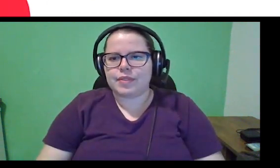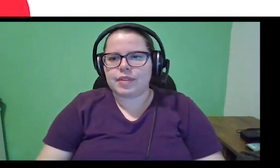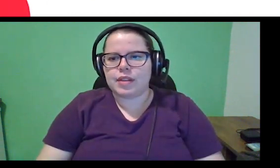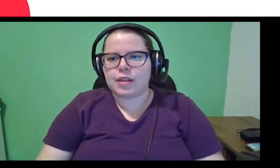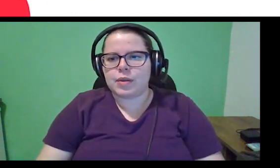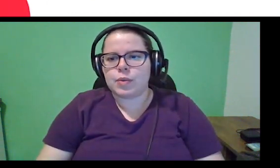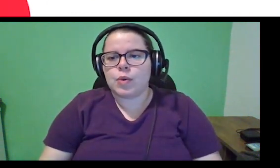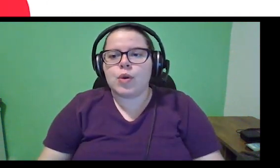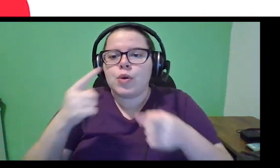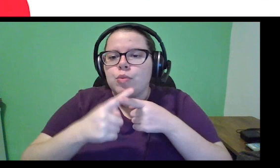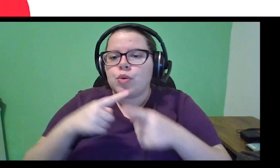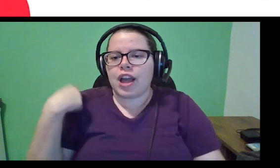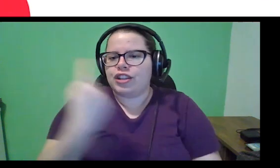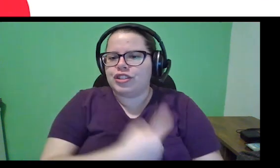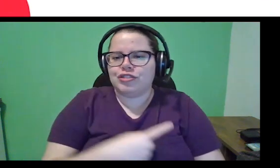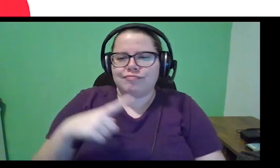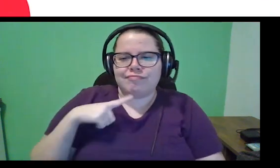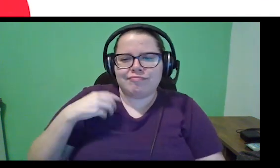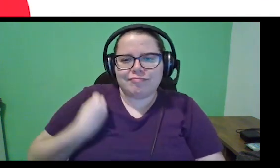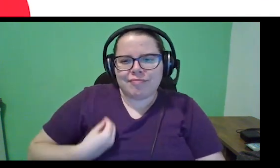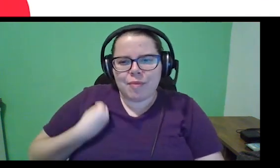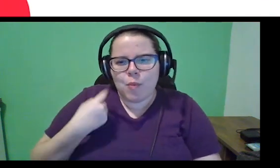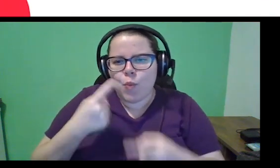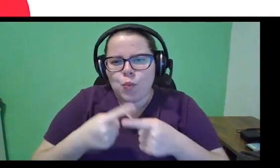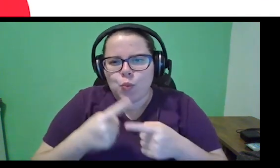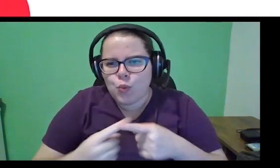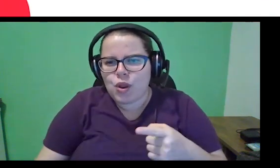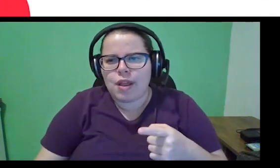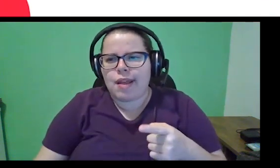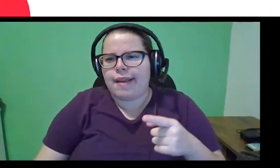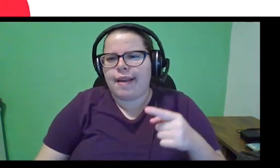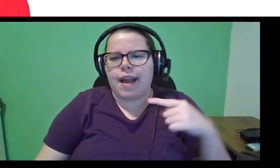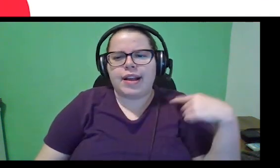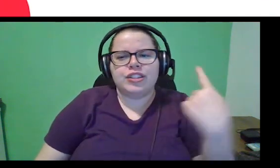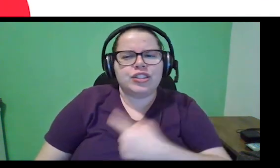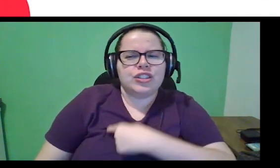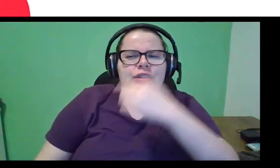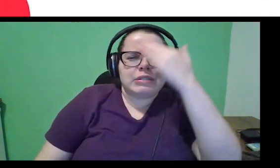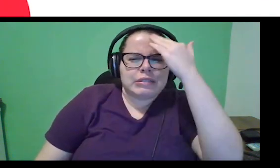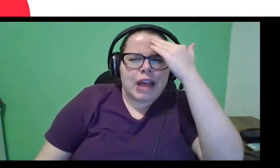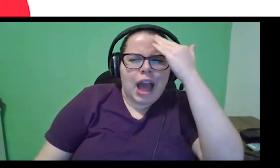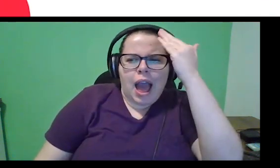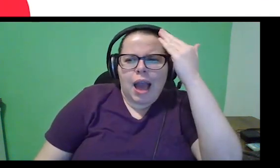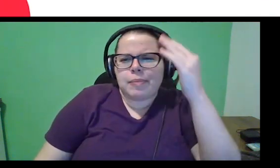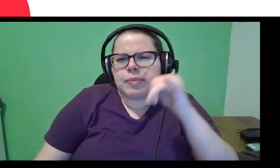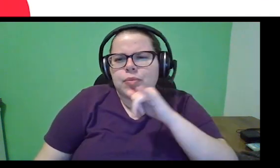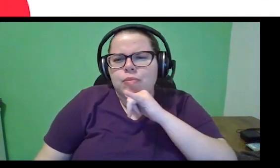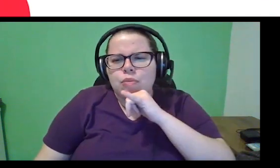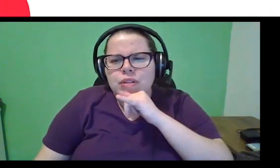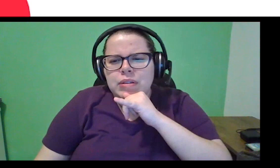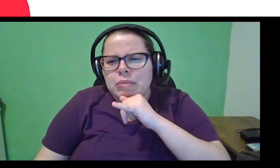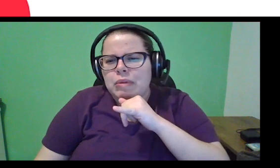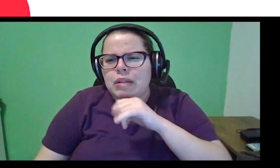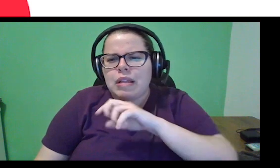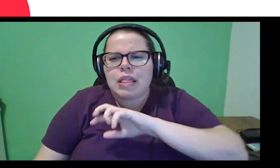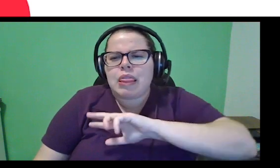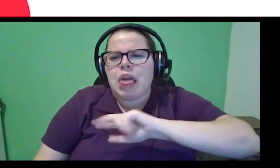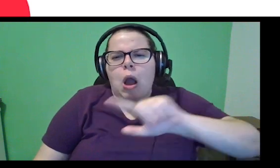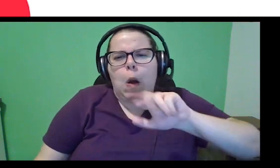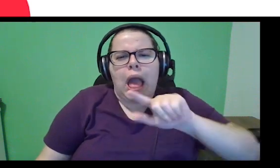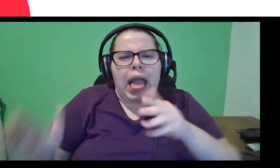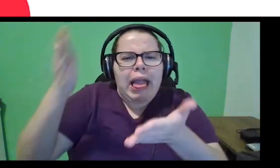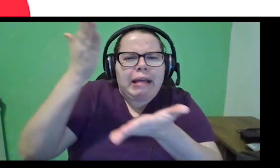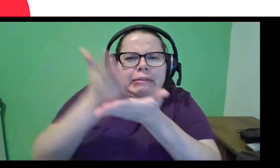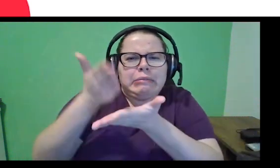Então, por que estamos aqui, né, qual que é a minha proposta aqui, gente? A ideia, então, aqui não é dar uma receita de bolo,